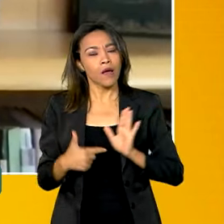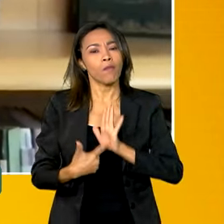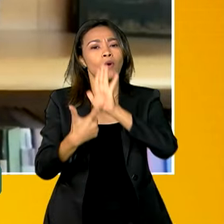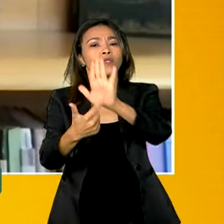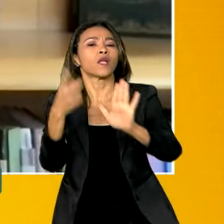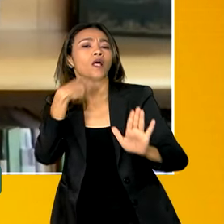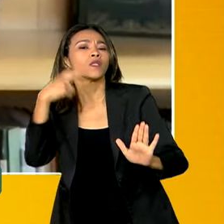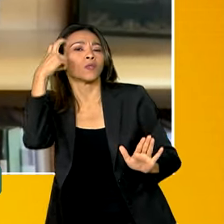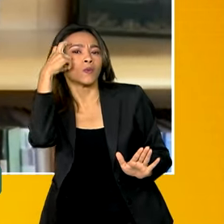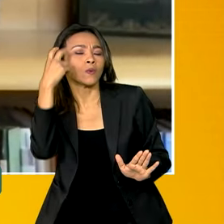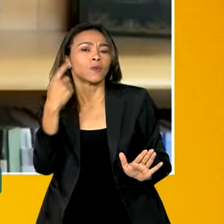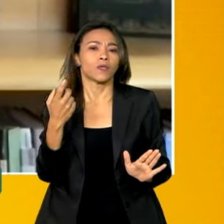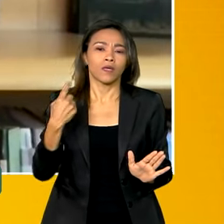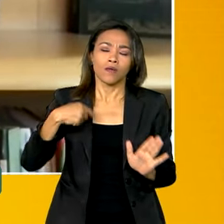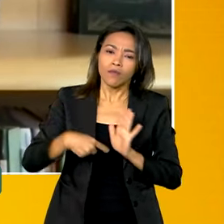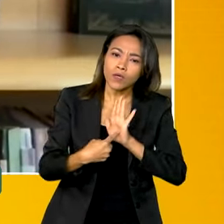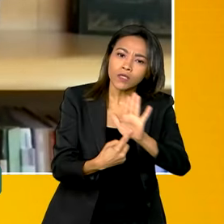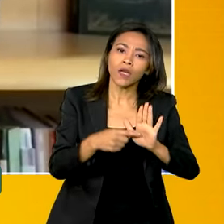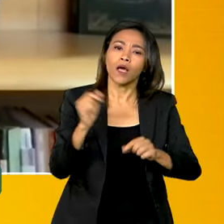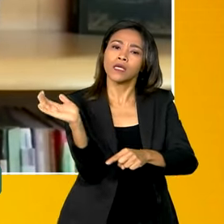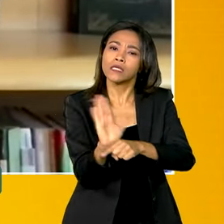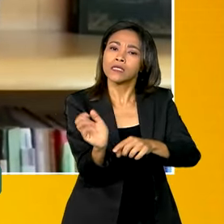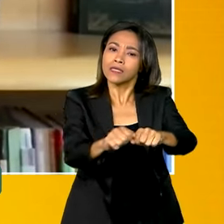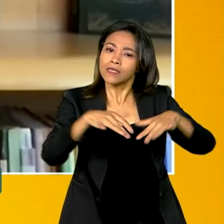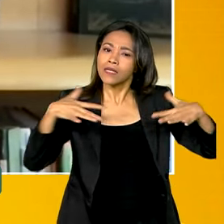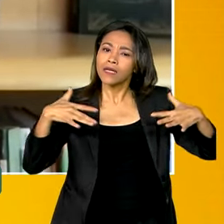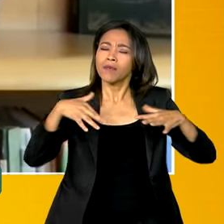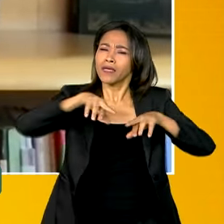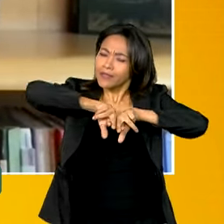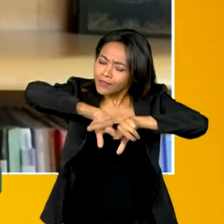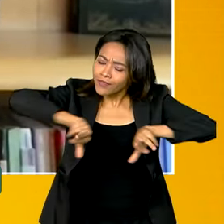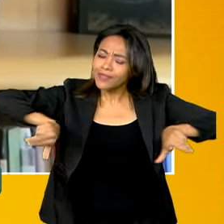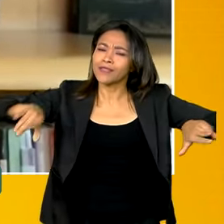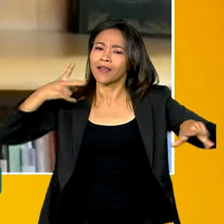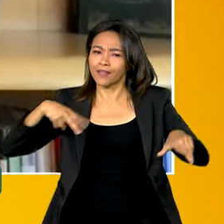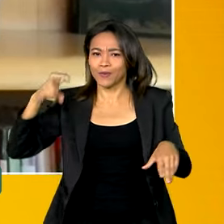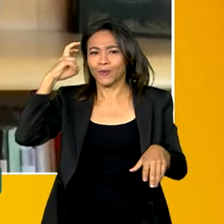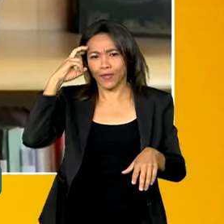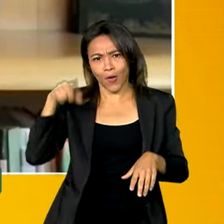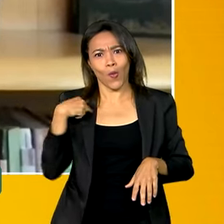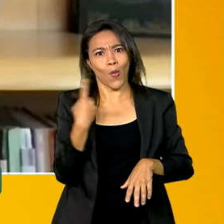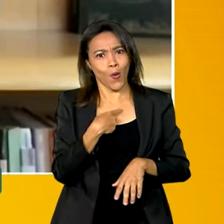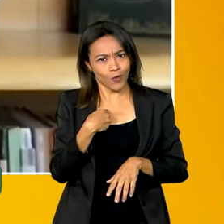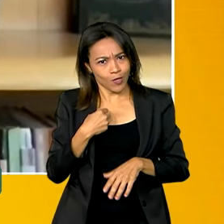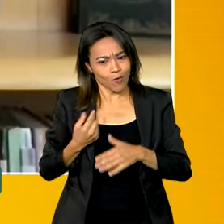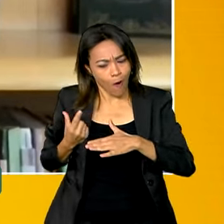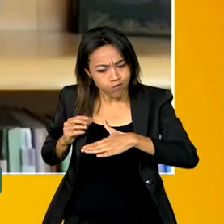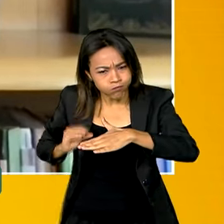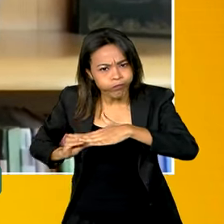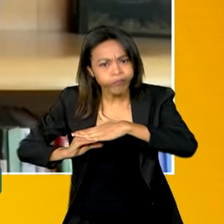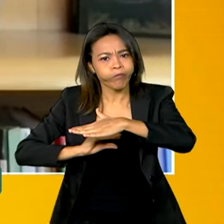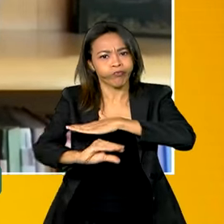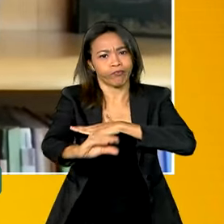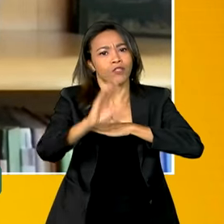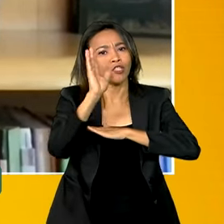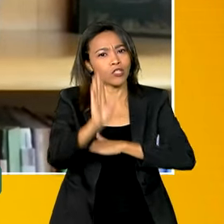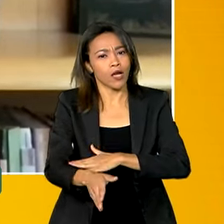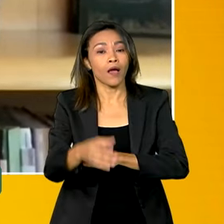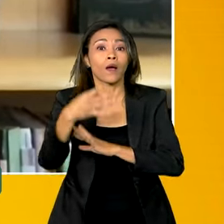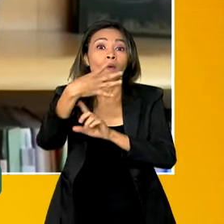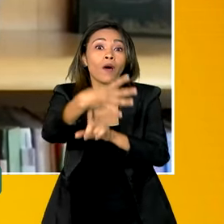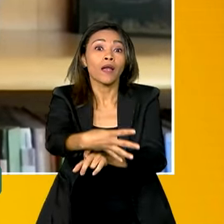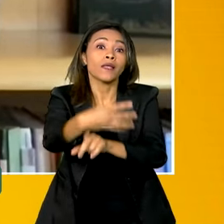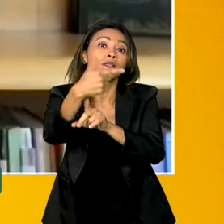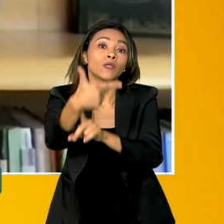mostrar a nossa cultura, mostrar a nossa diversidade cultural. Nós estamos investindo seriamente nisso. Já tivemos 42 países